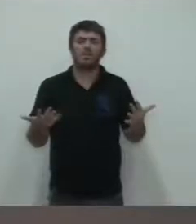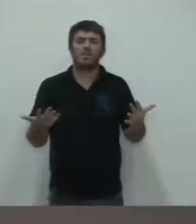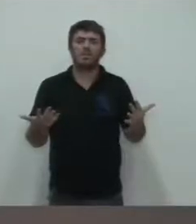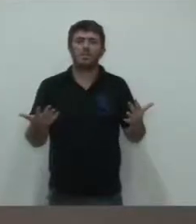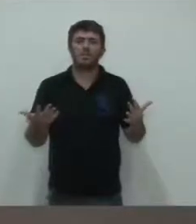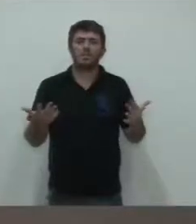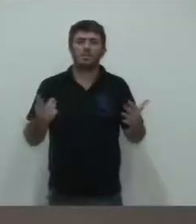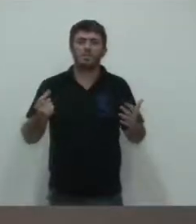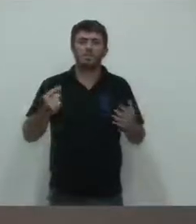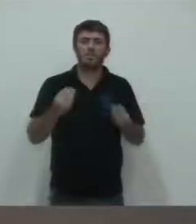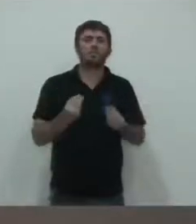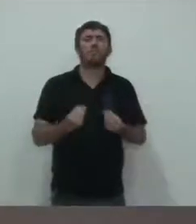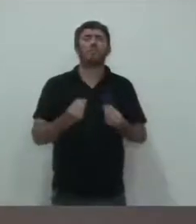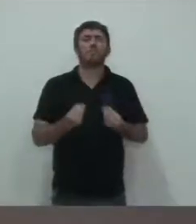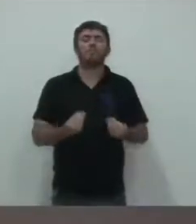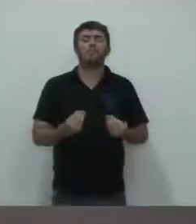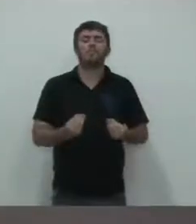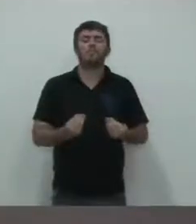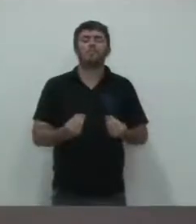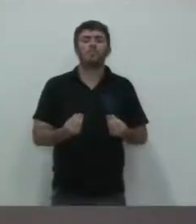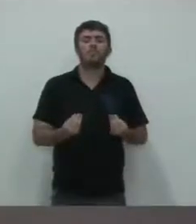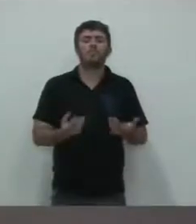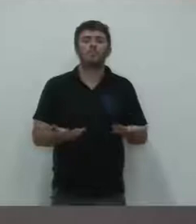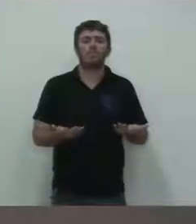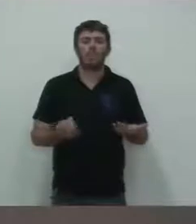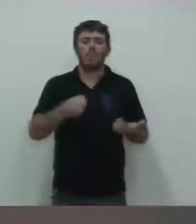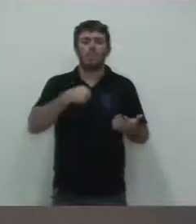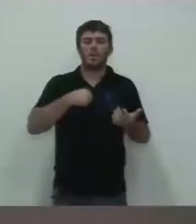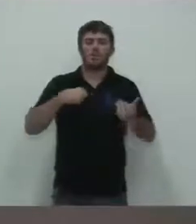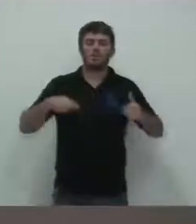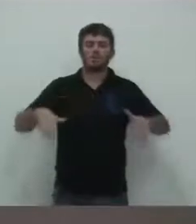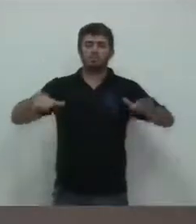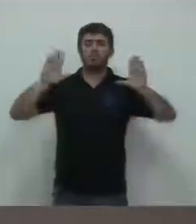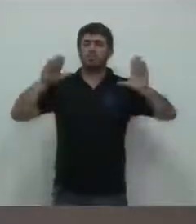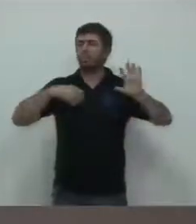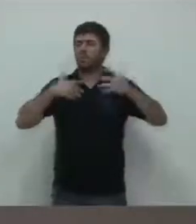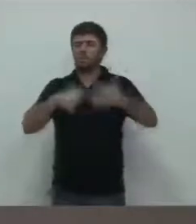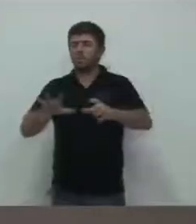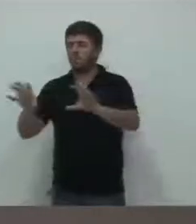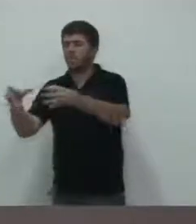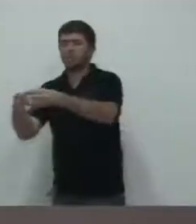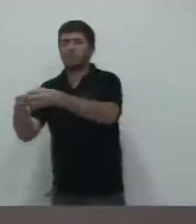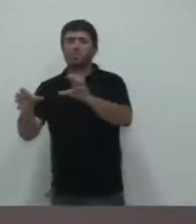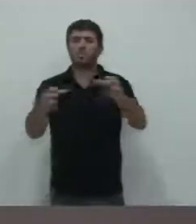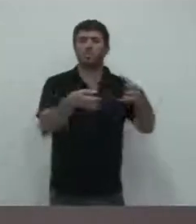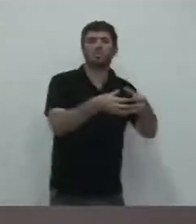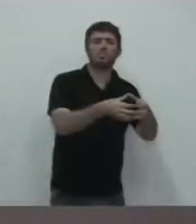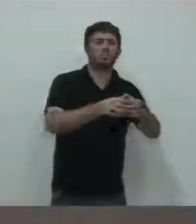Jogos. Esses jogos. Que eu não faço parte, não participo e nem quero participar.